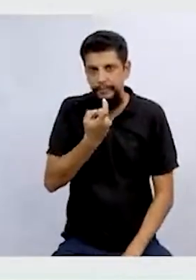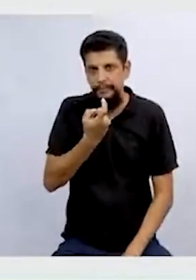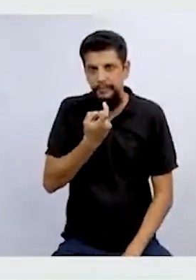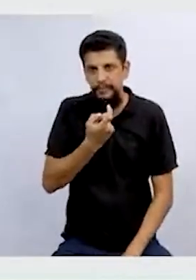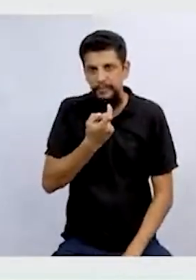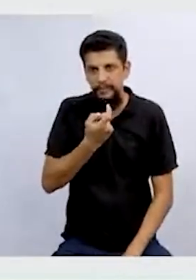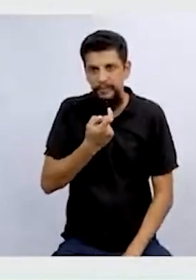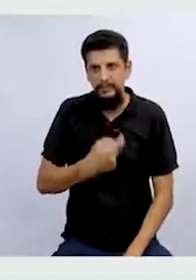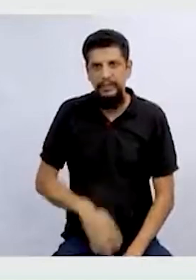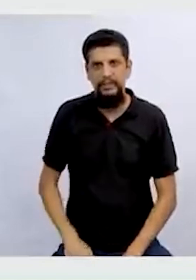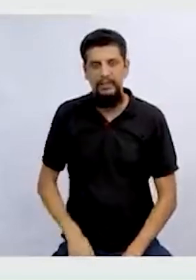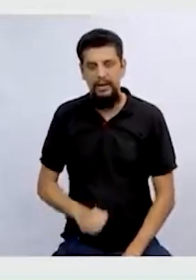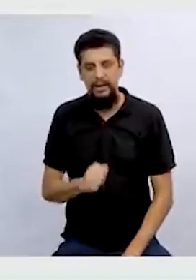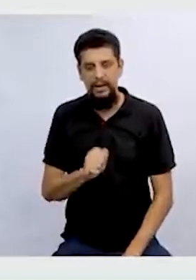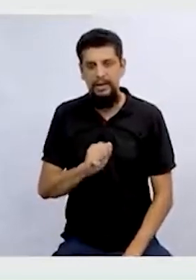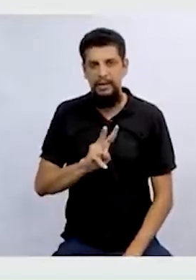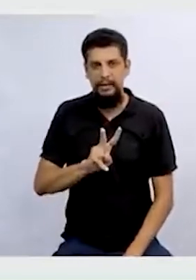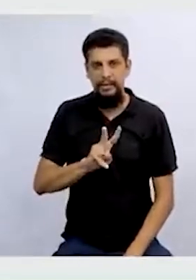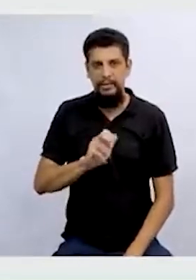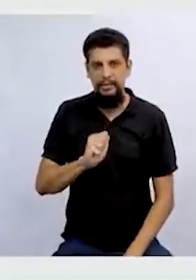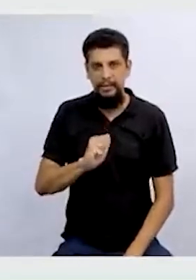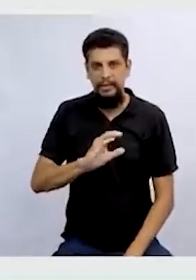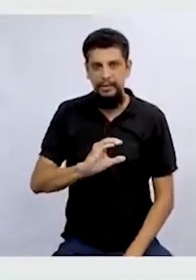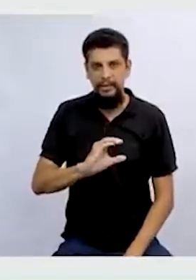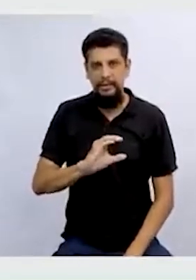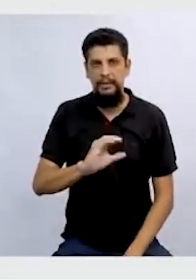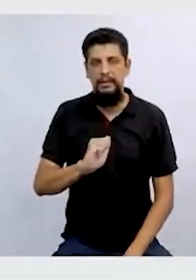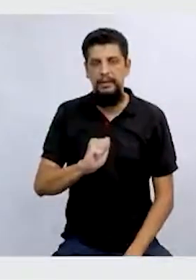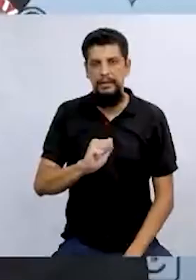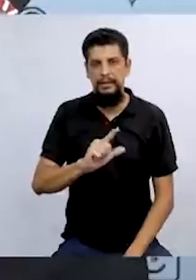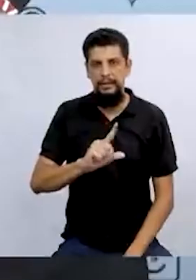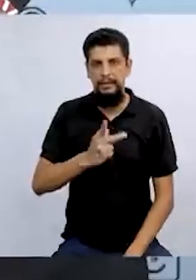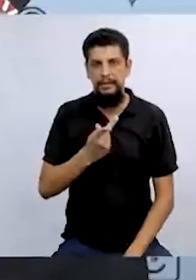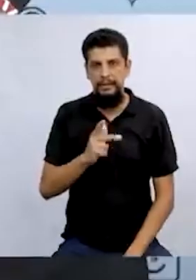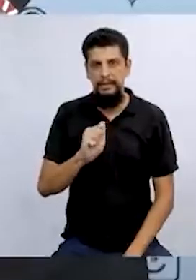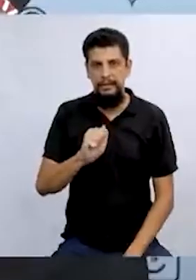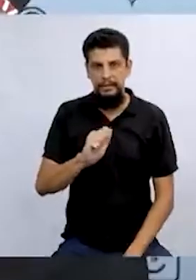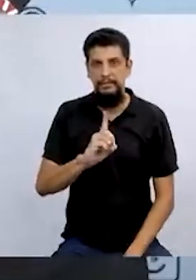bruxa ficou avacalhada de susto?